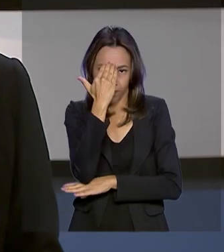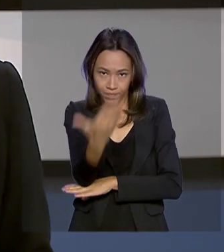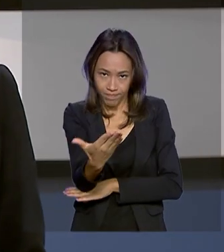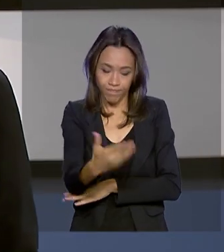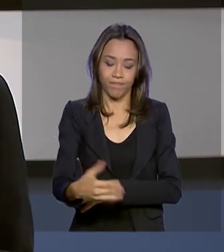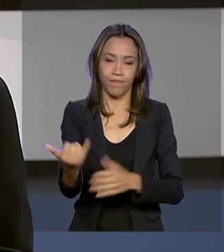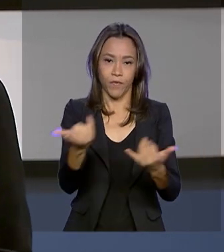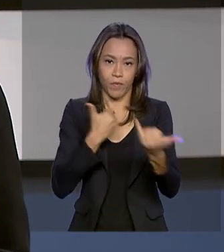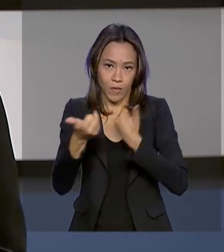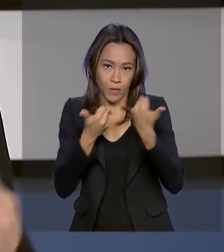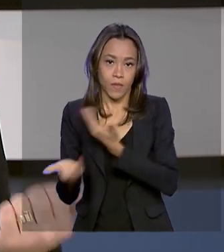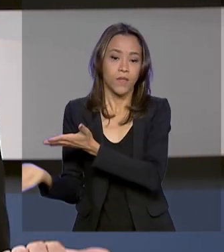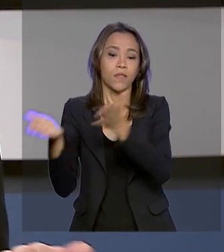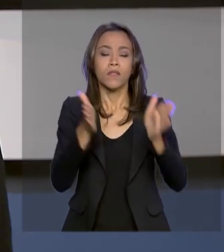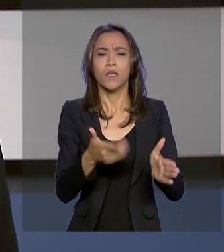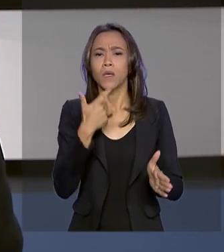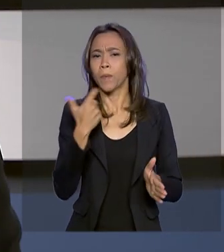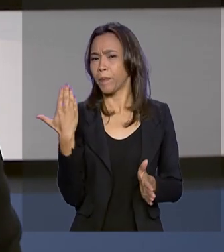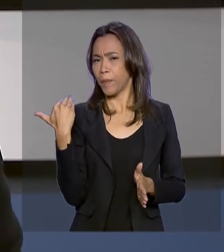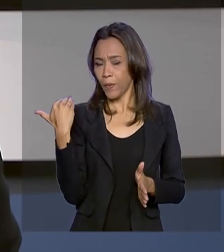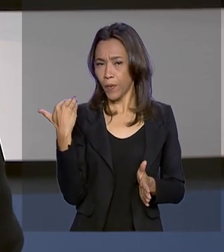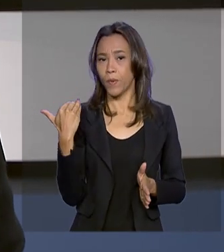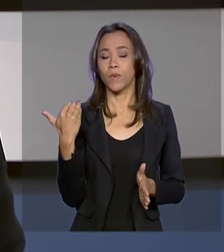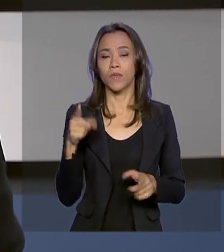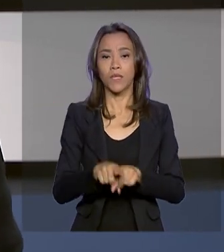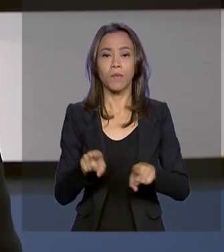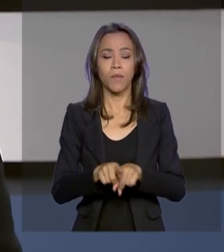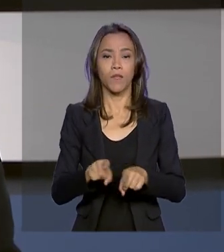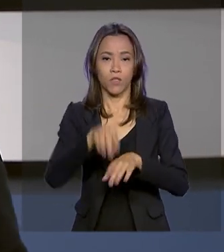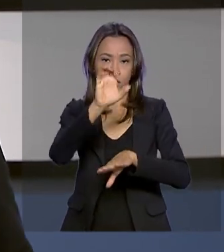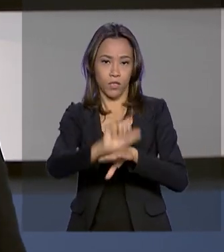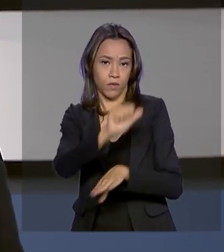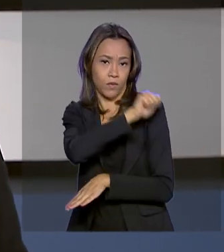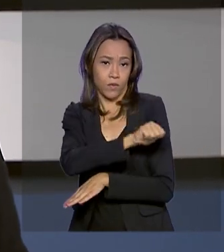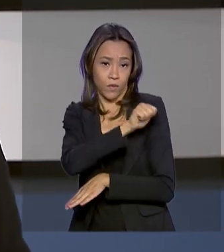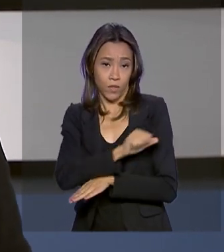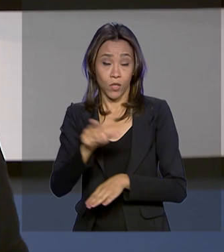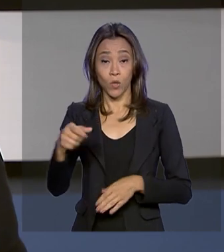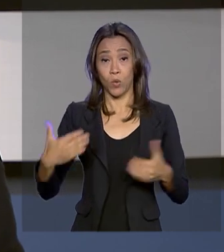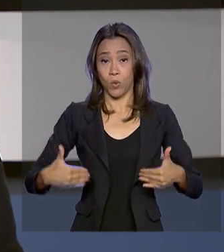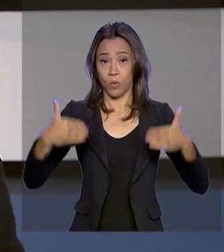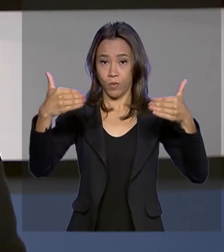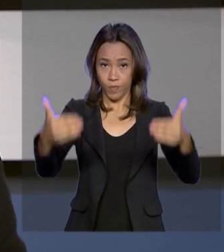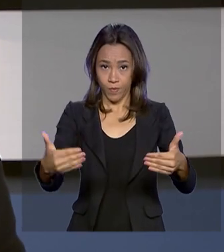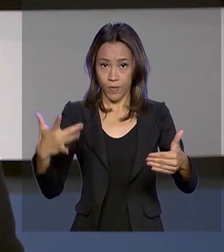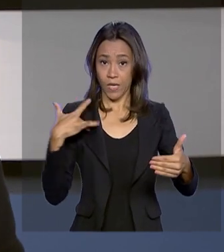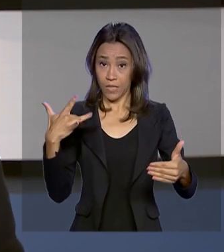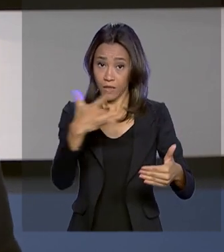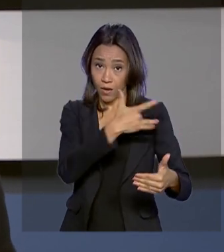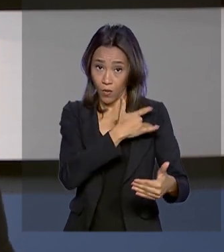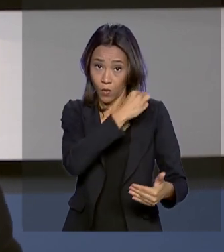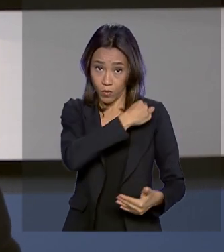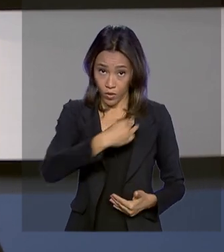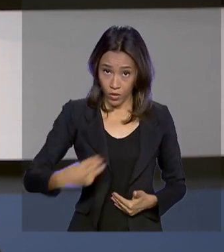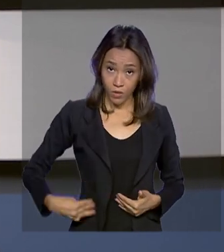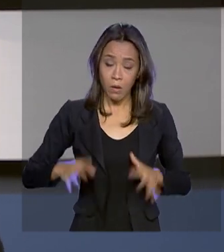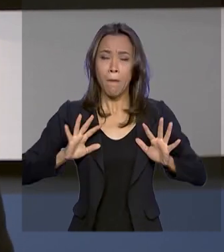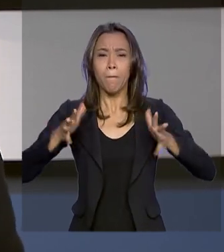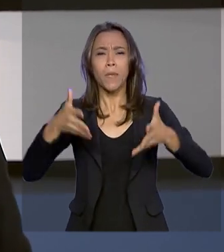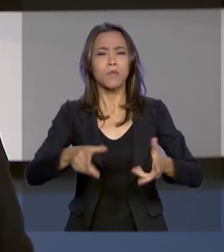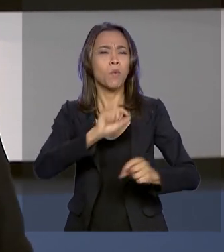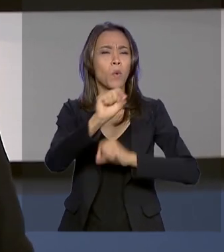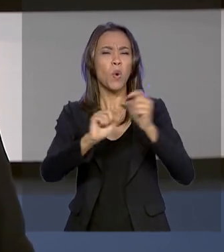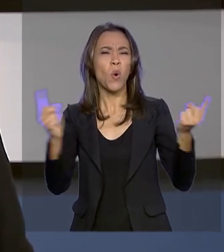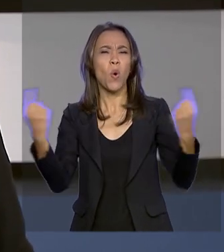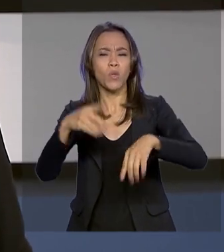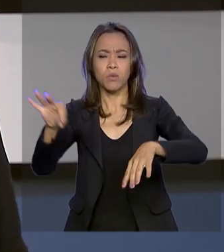E agora há pouco, também no Rio de Janeiro, o ministro da Saúde, Luiz Henrique Mandetta, participou em Niterói da ação de combate ao mosquito